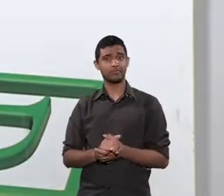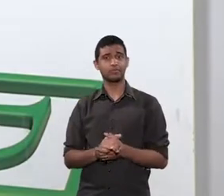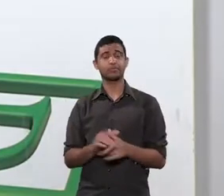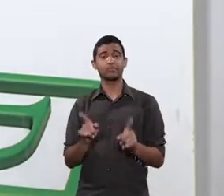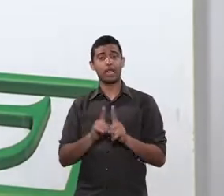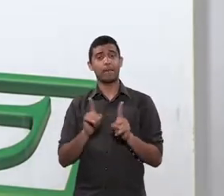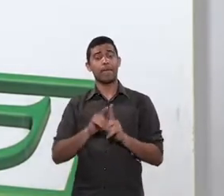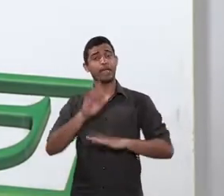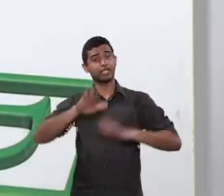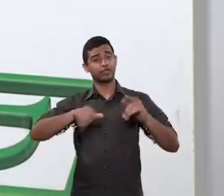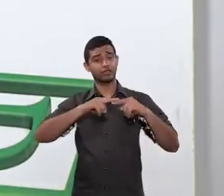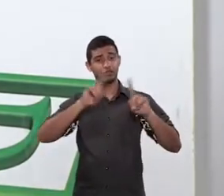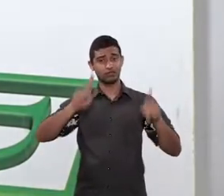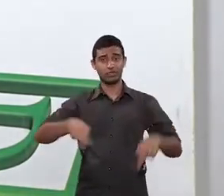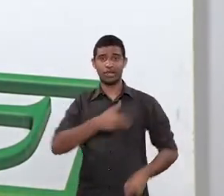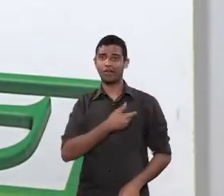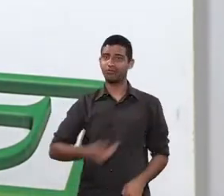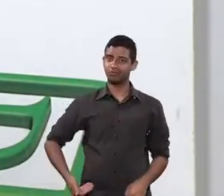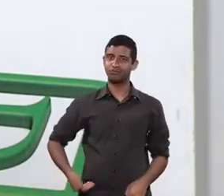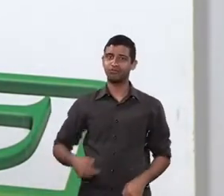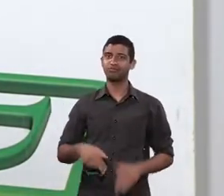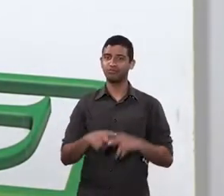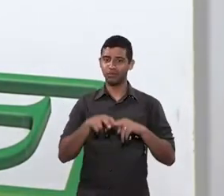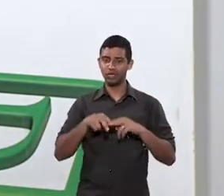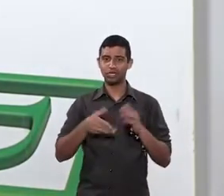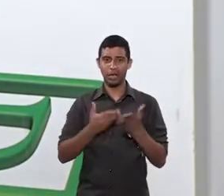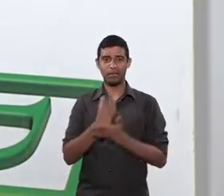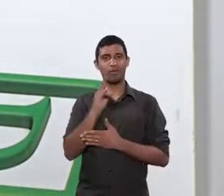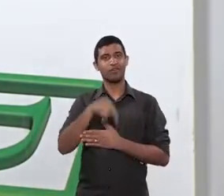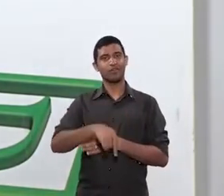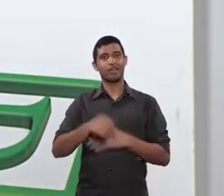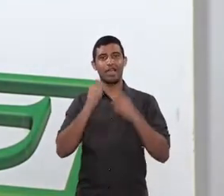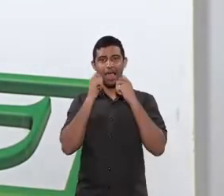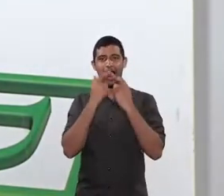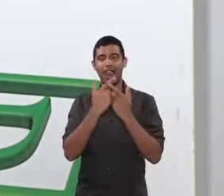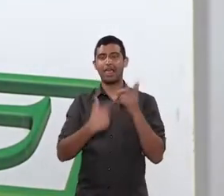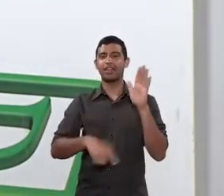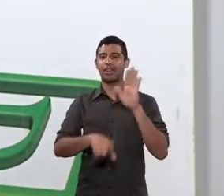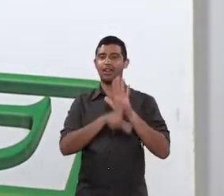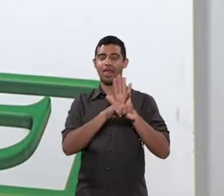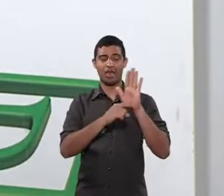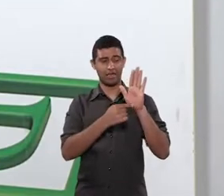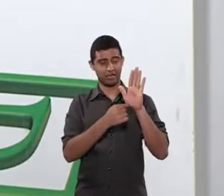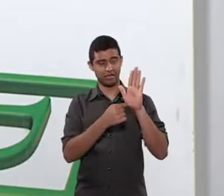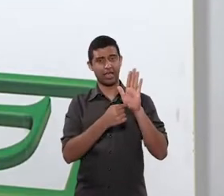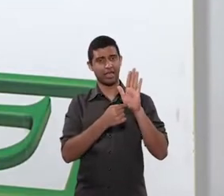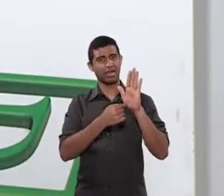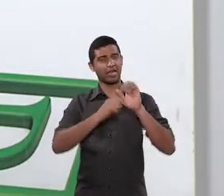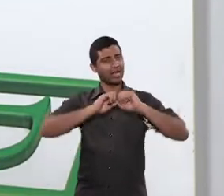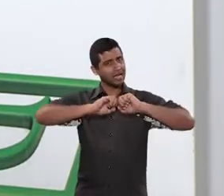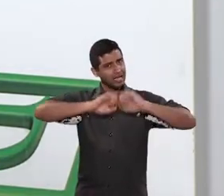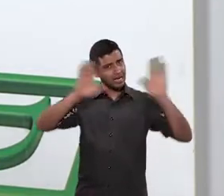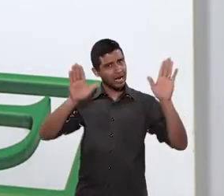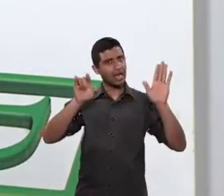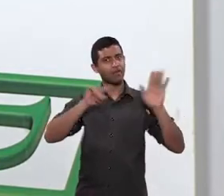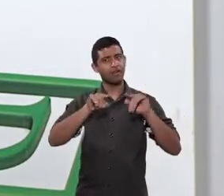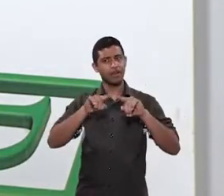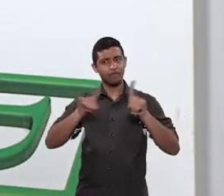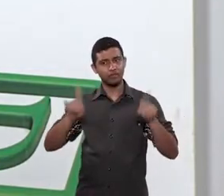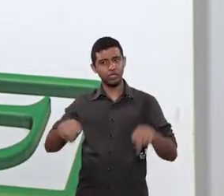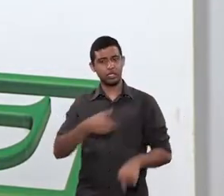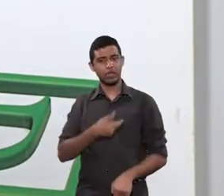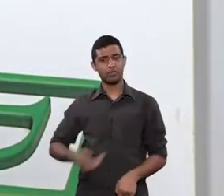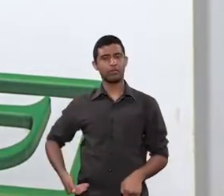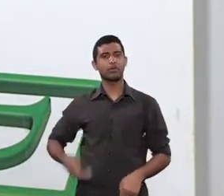inclusive até agentes públicos. Por isso até que foi aprovado para essa casa um tempo atrás uma lei em que dava esclarecimento aos agentes